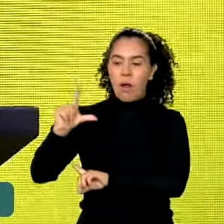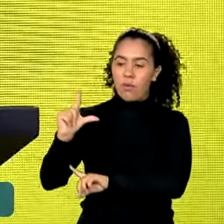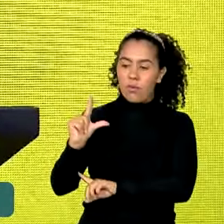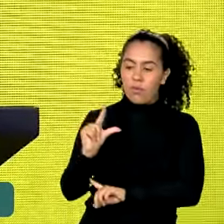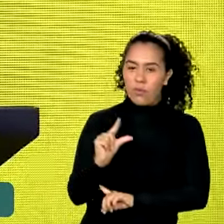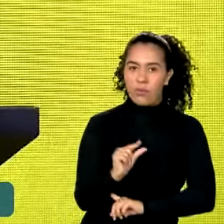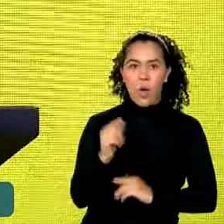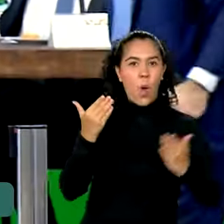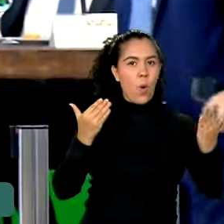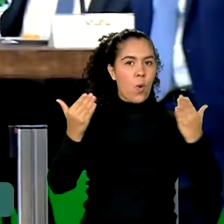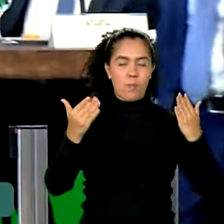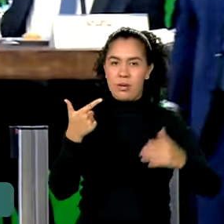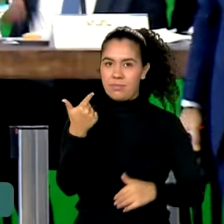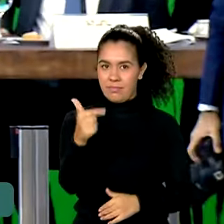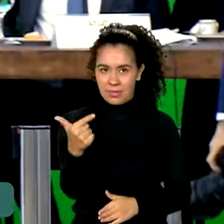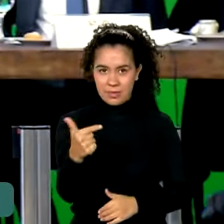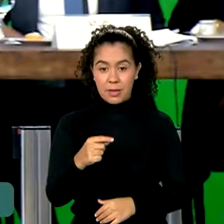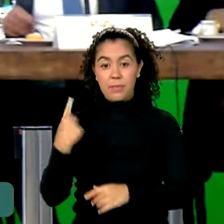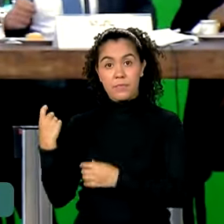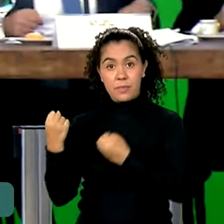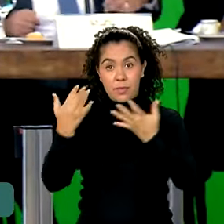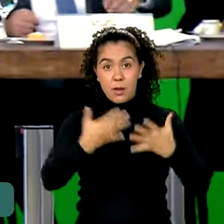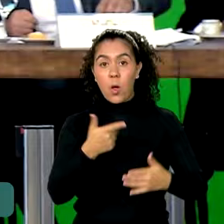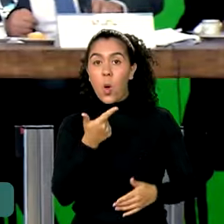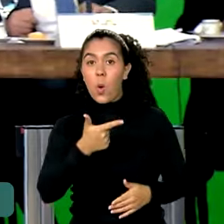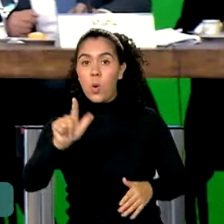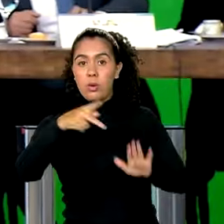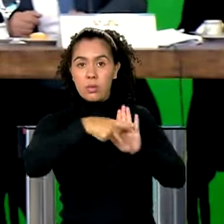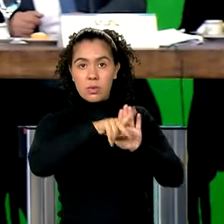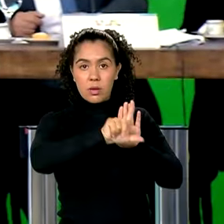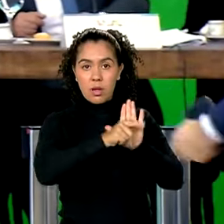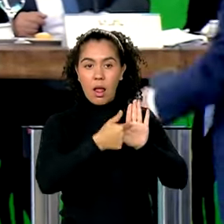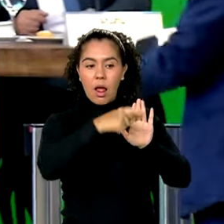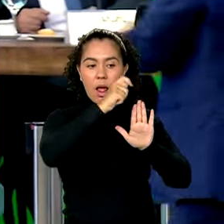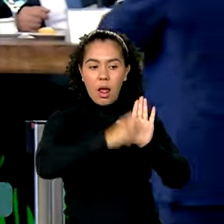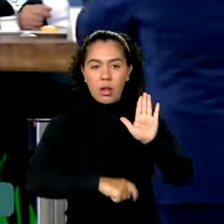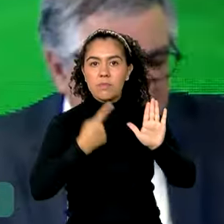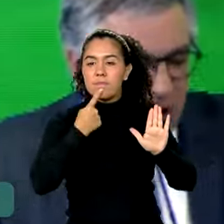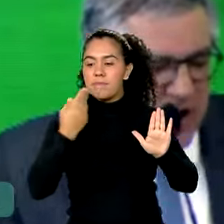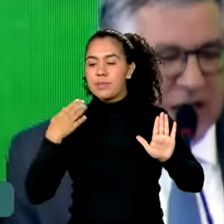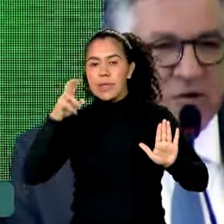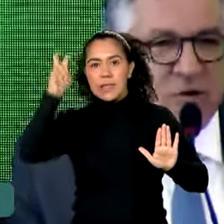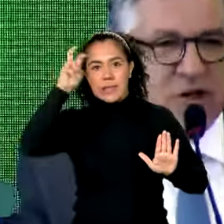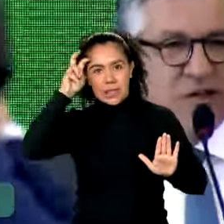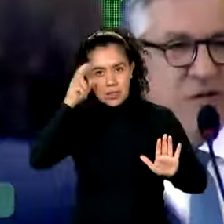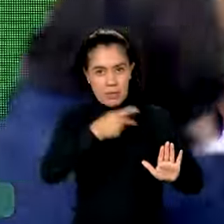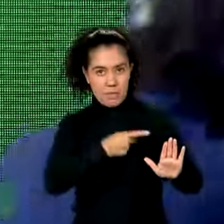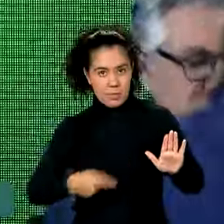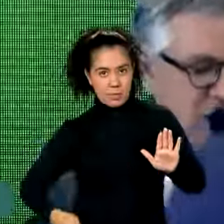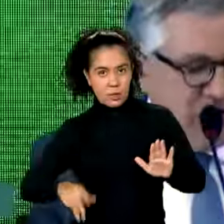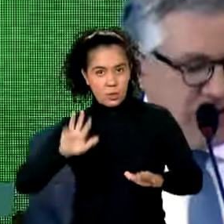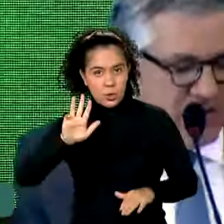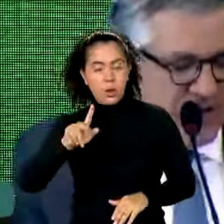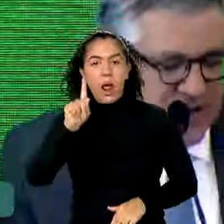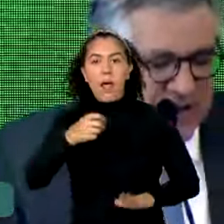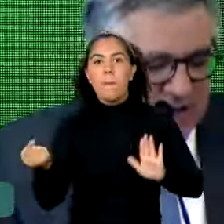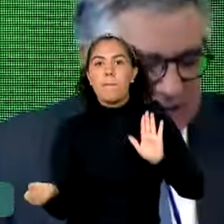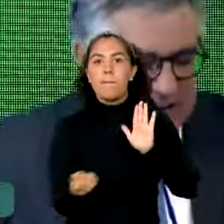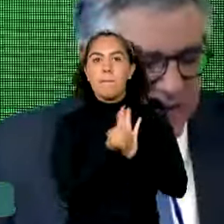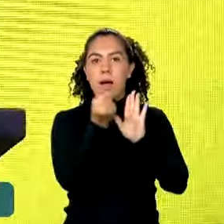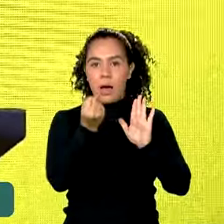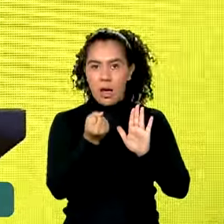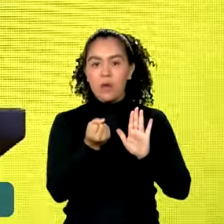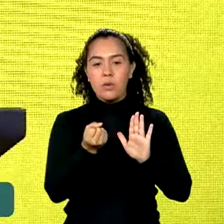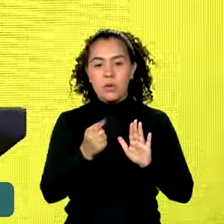incomparavelmente. Outro projeto de lei sancionado nesta quinta-feira pelo presidente Lula foi o marco regulatório do fomento à